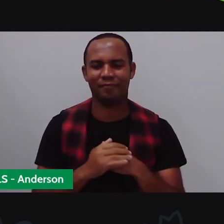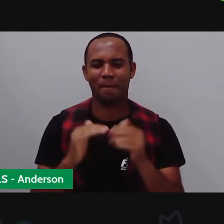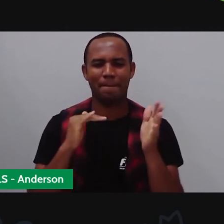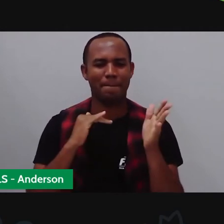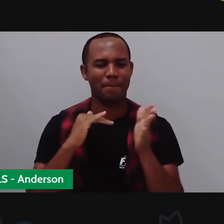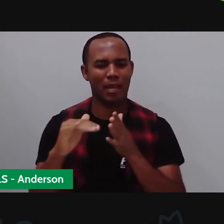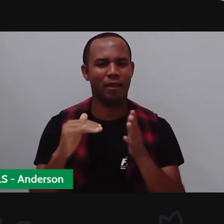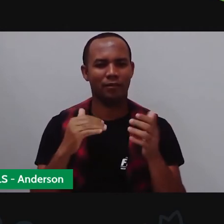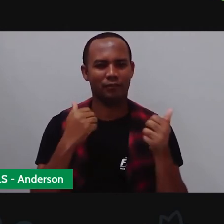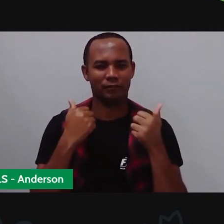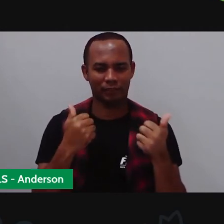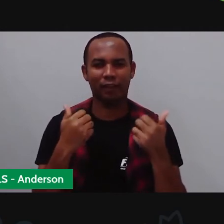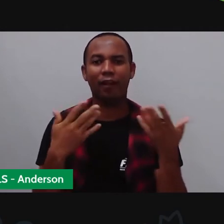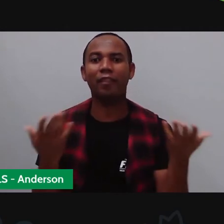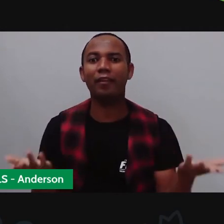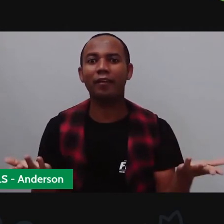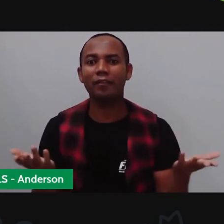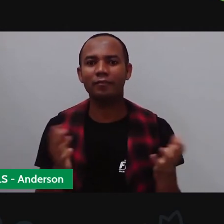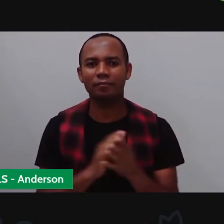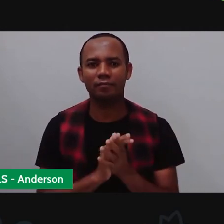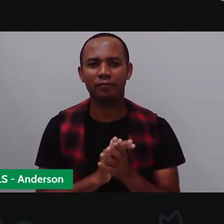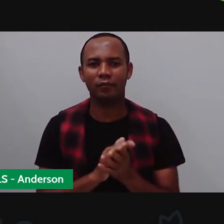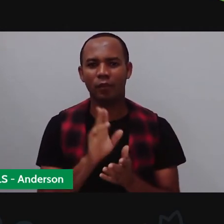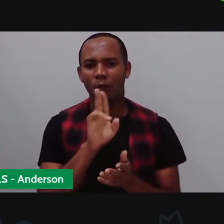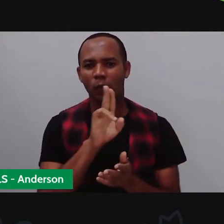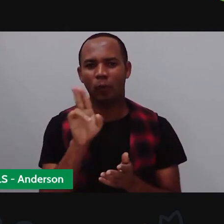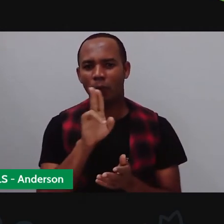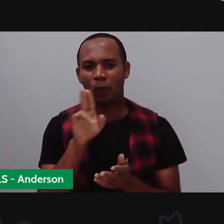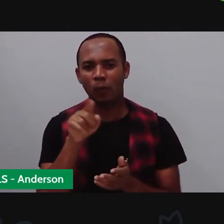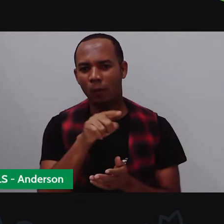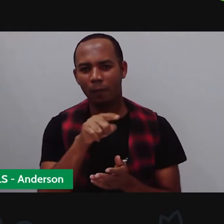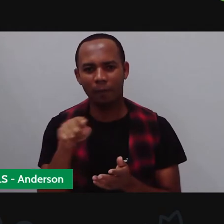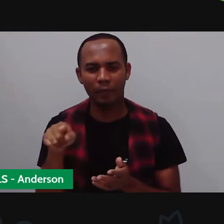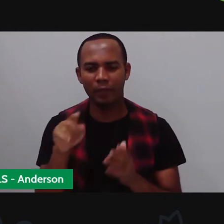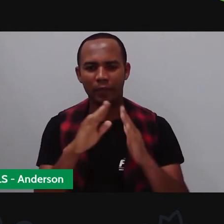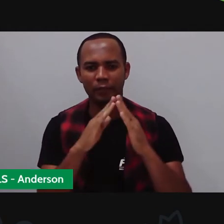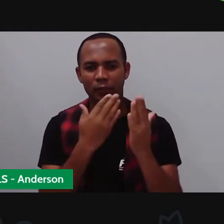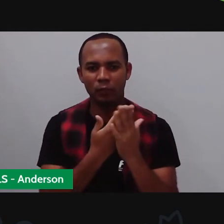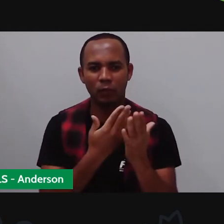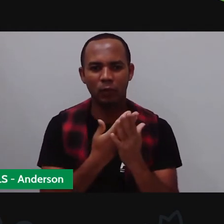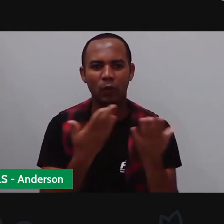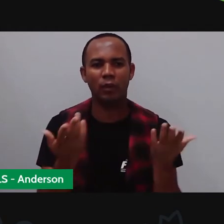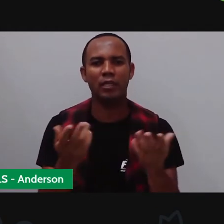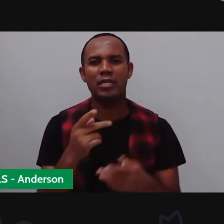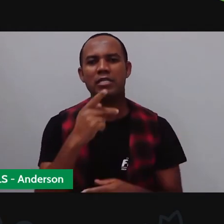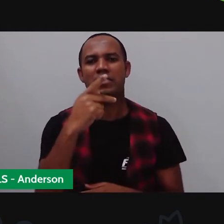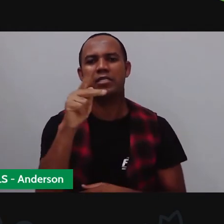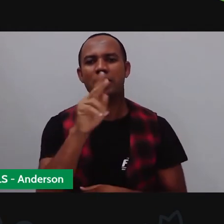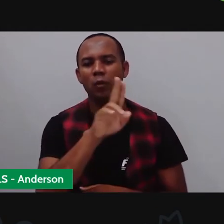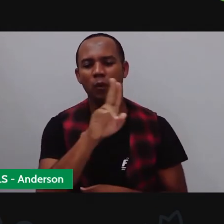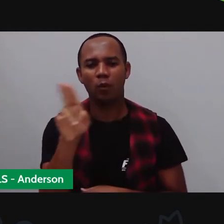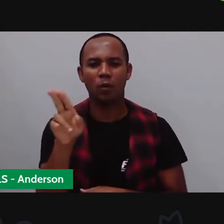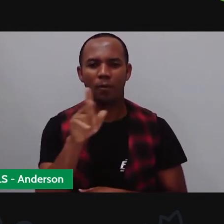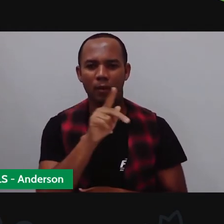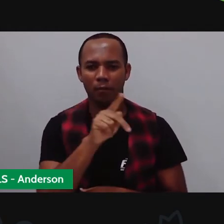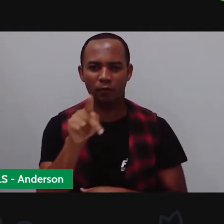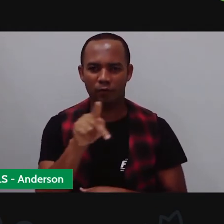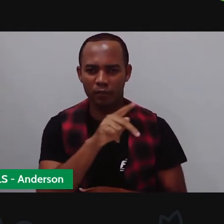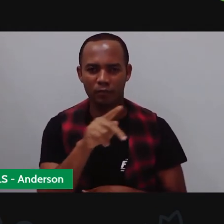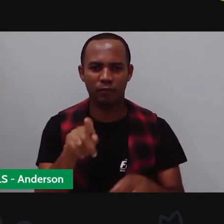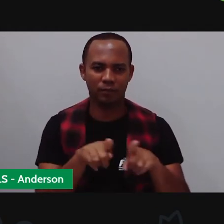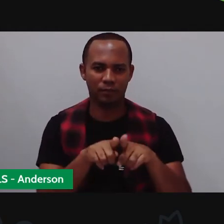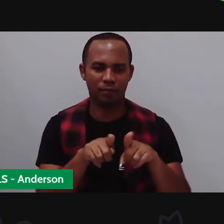massa pra gente. Cadê? Coloca aqui o nome da sua escola, né? Coloca o seu nome, o nome do seu professor,